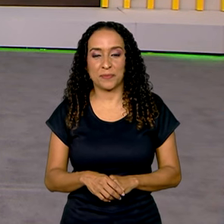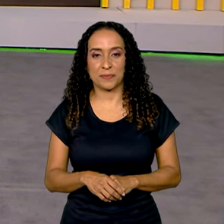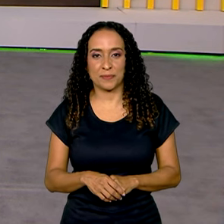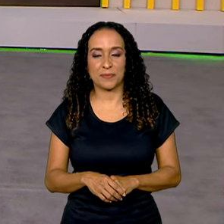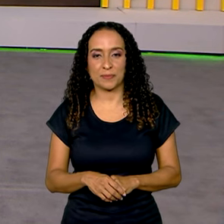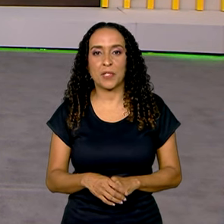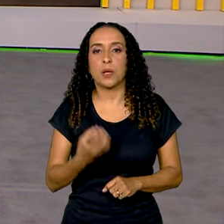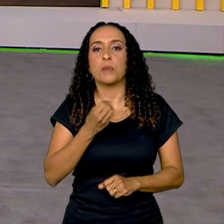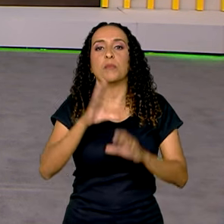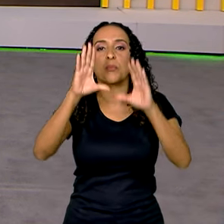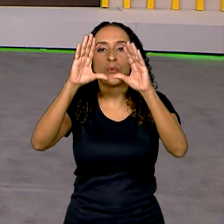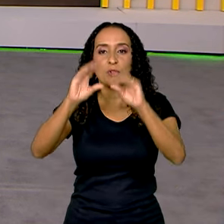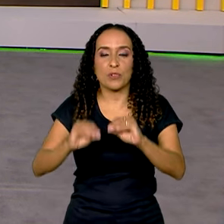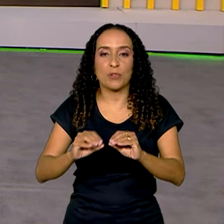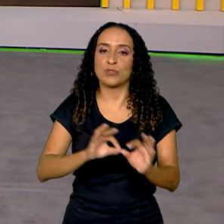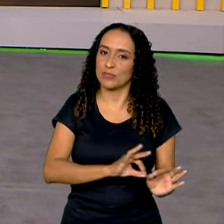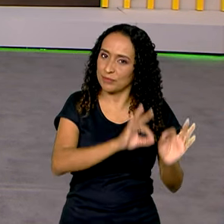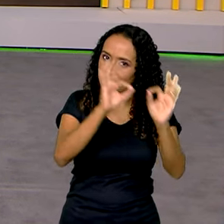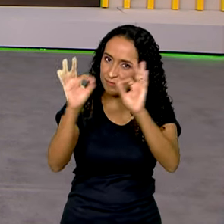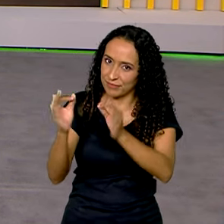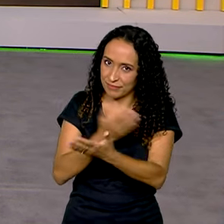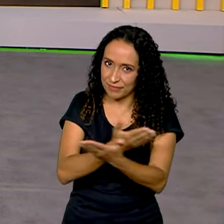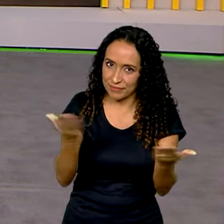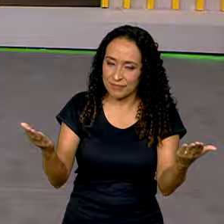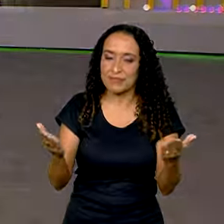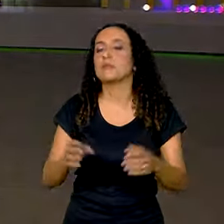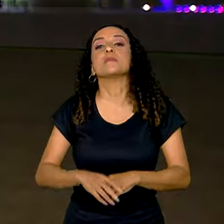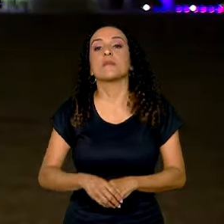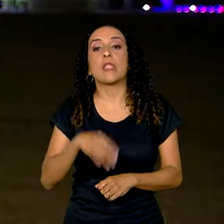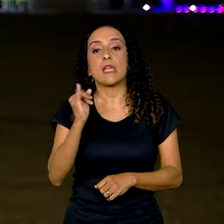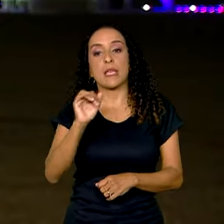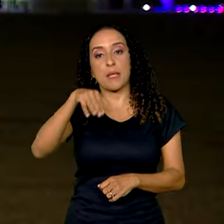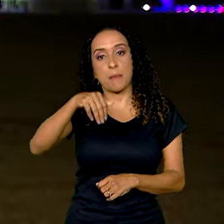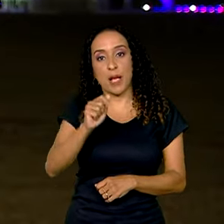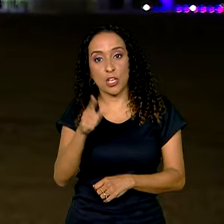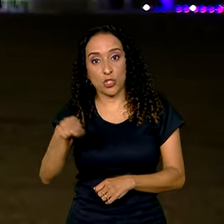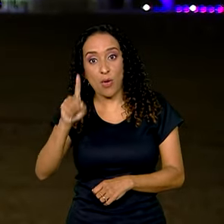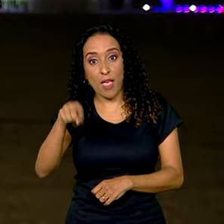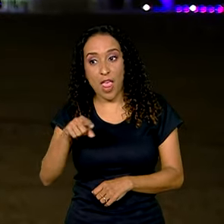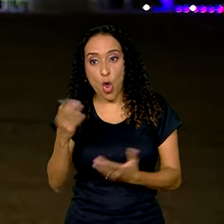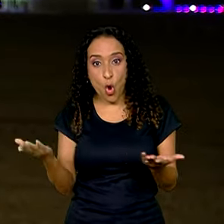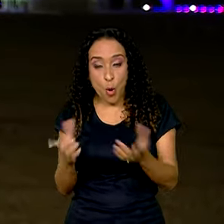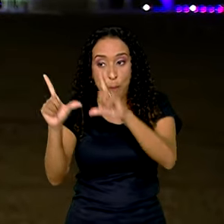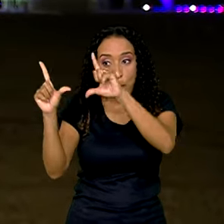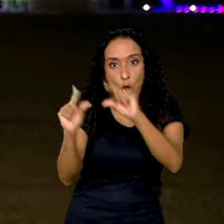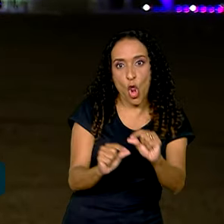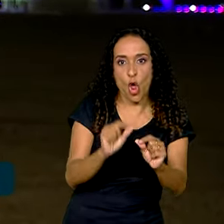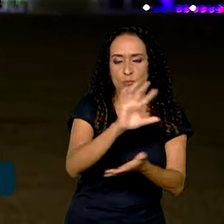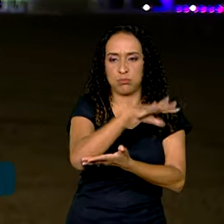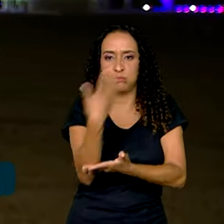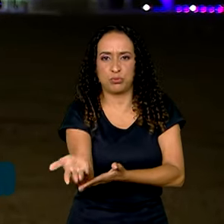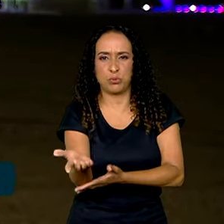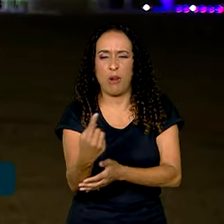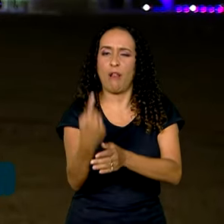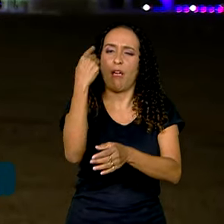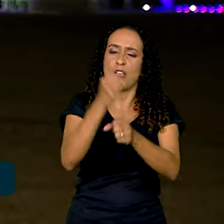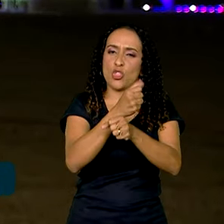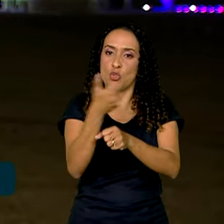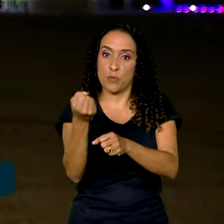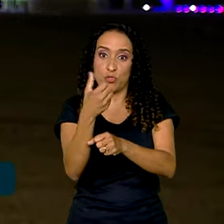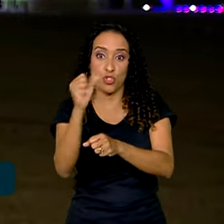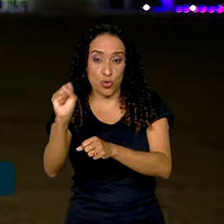Boa noite, Carol. Boa noite a você que nos assiste. Segundo a Imazon, este é o menor índice de desmatamento desde 2018.